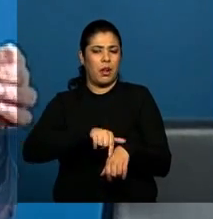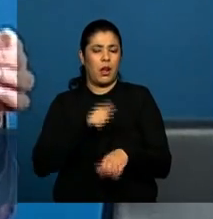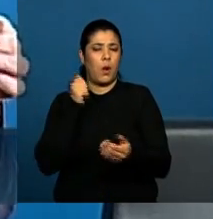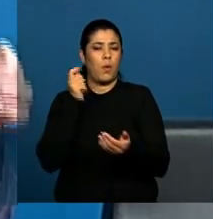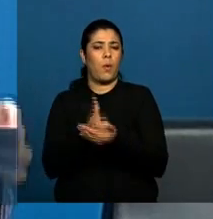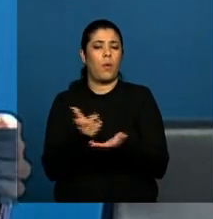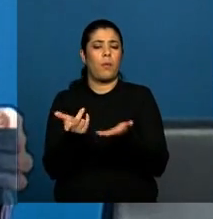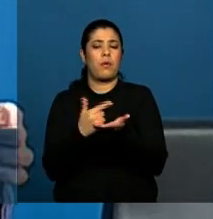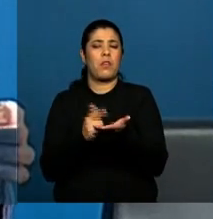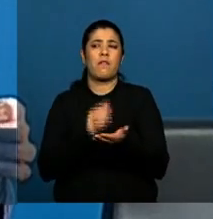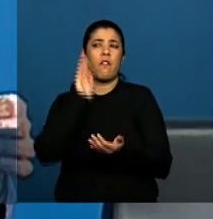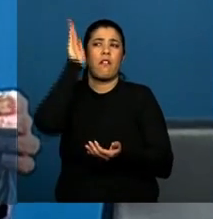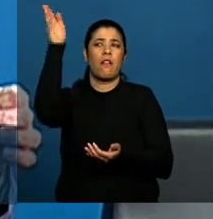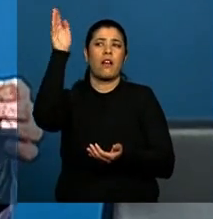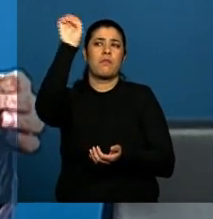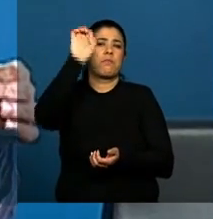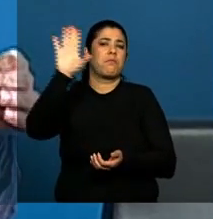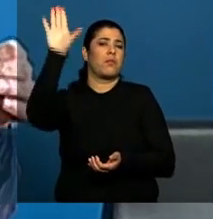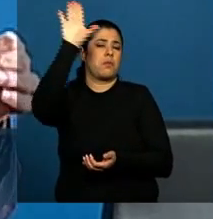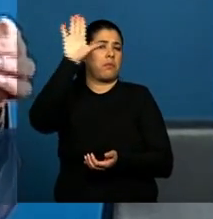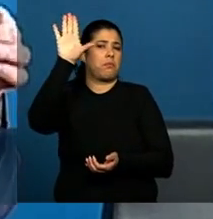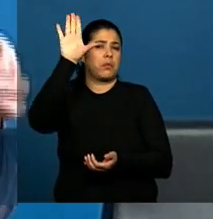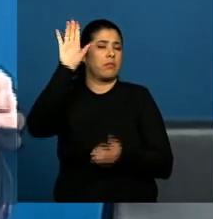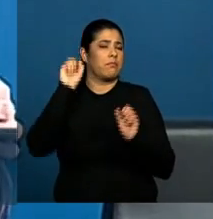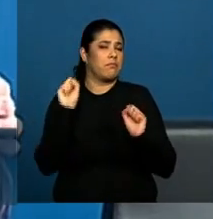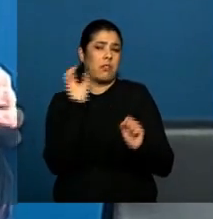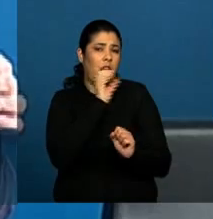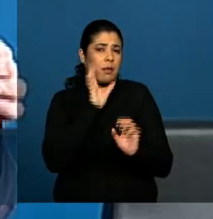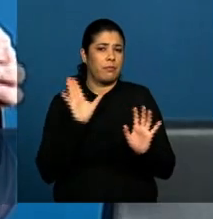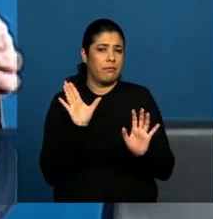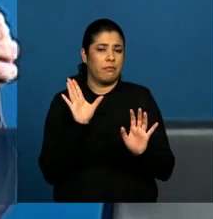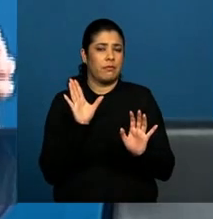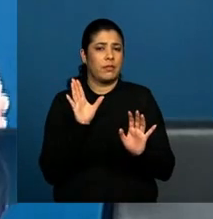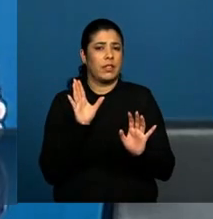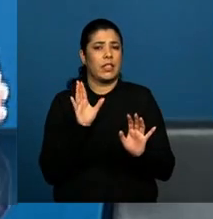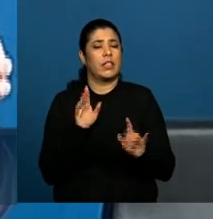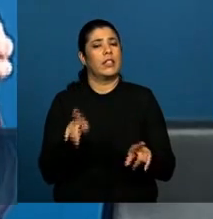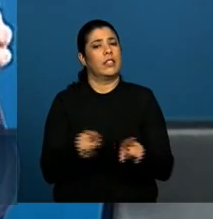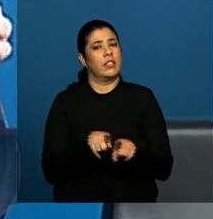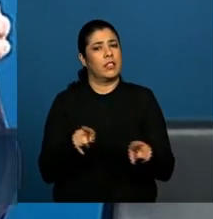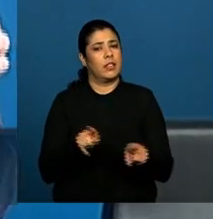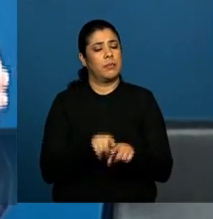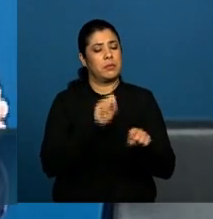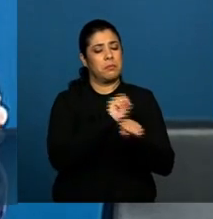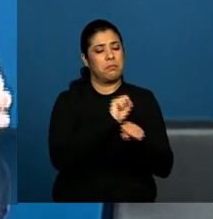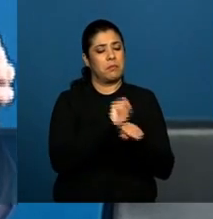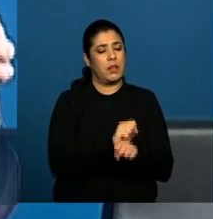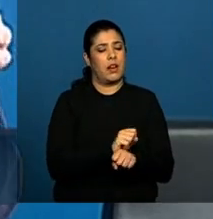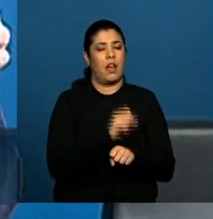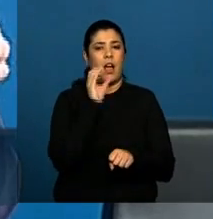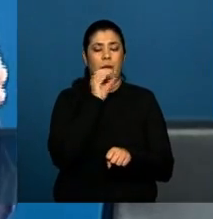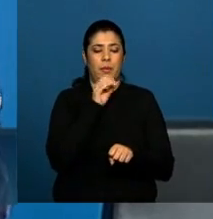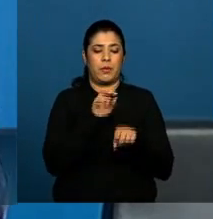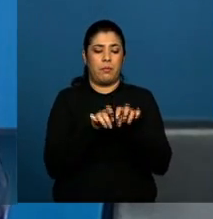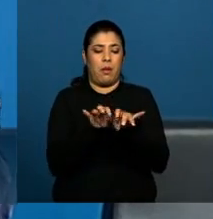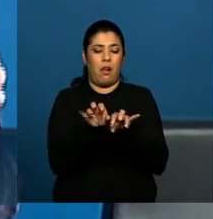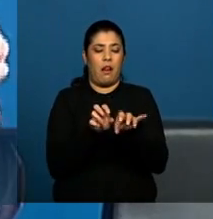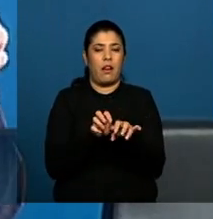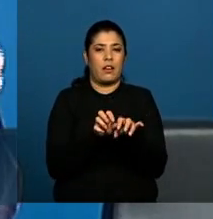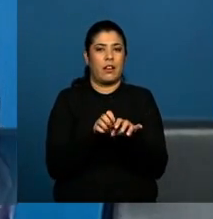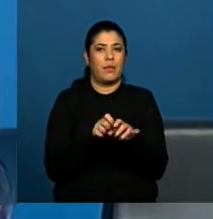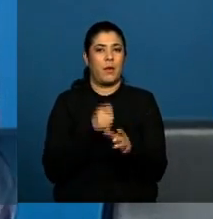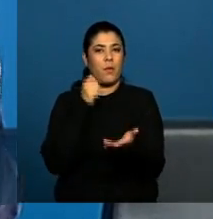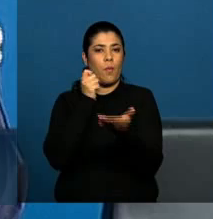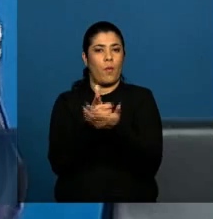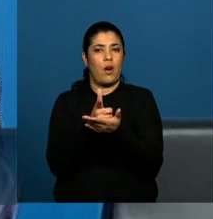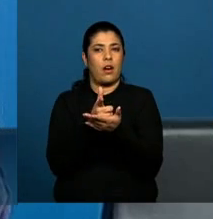na Europa. E enquanto transcorrem os 30 segundos para que esse livro seja